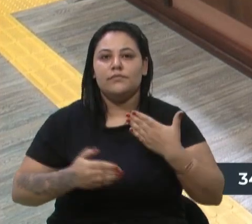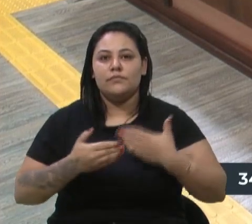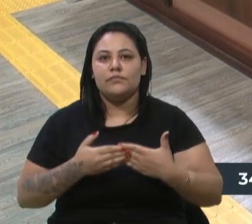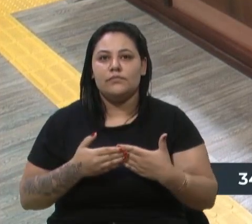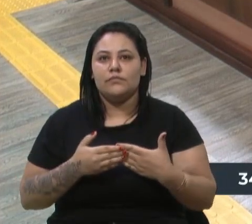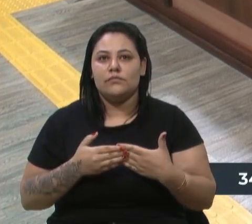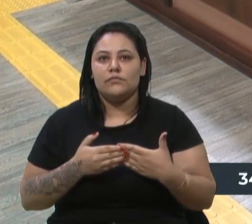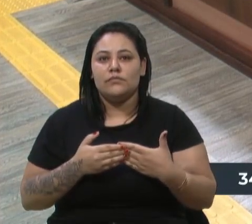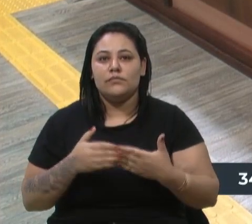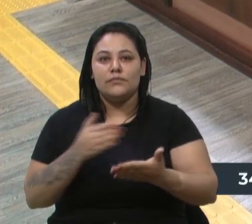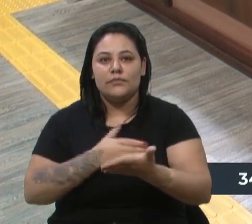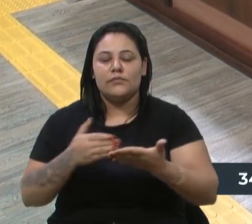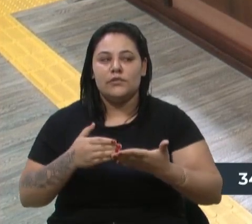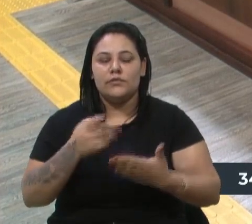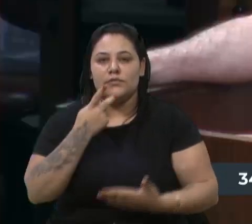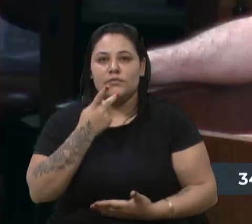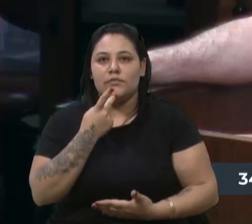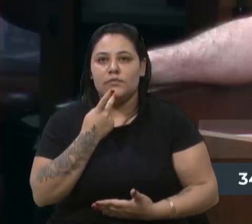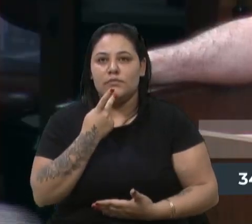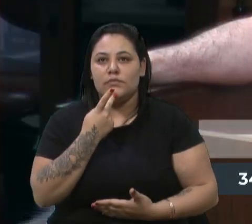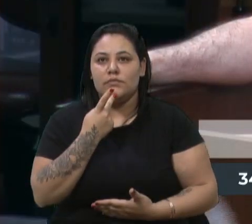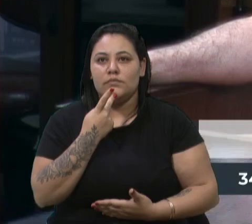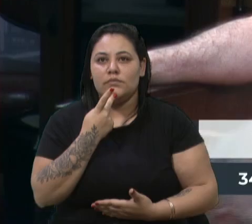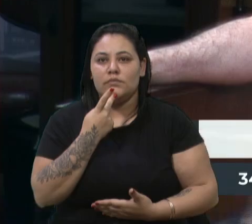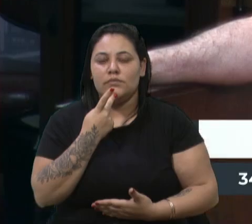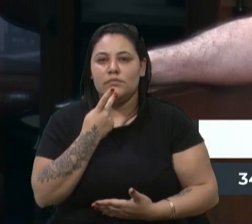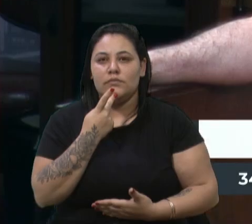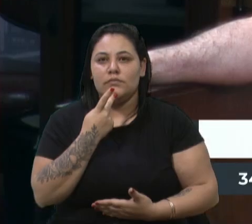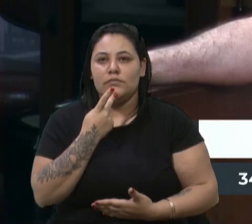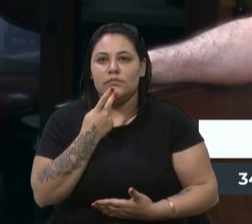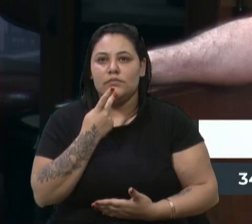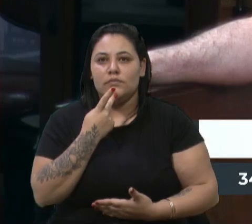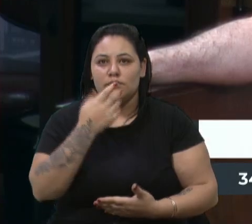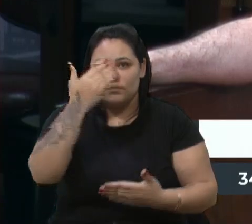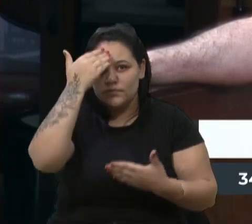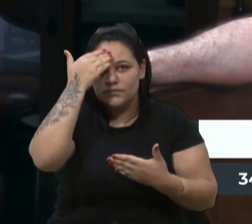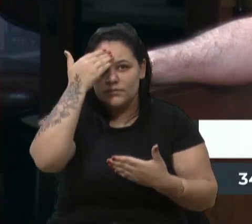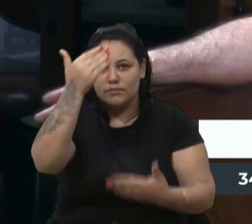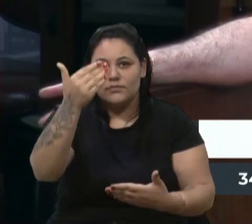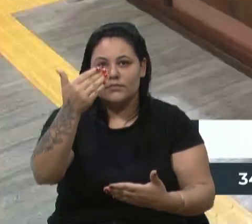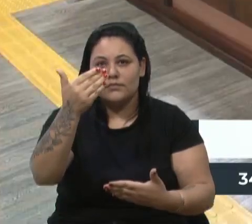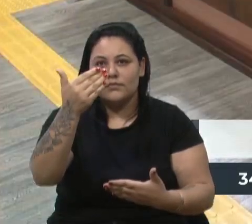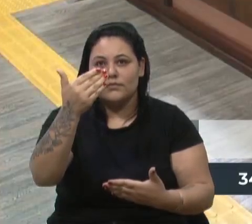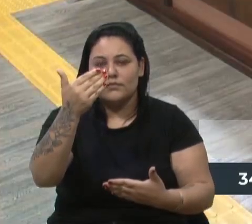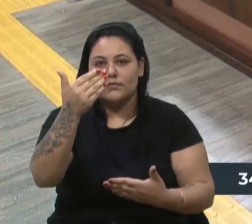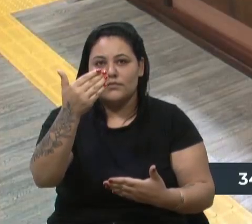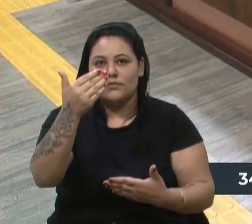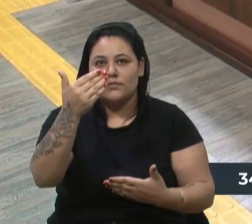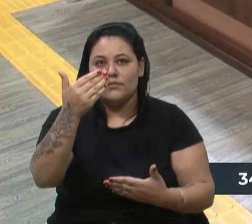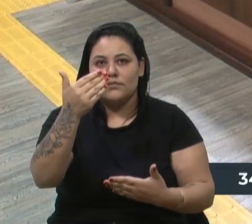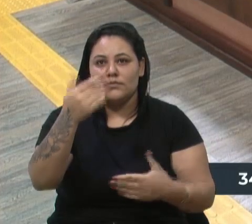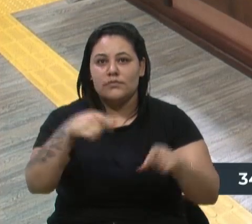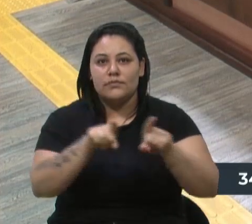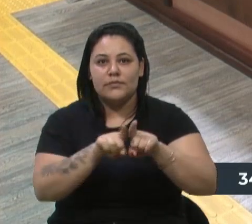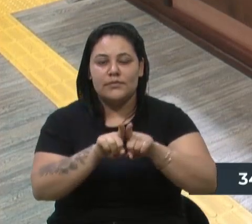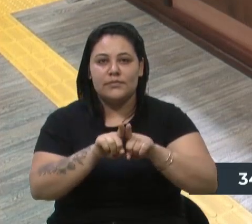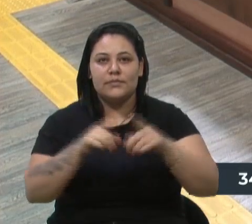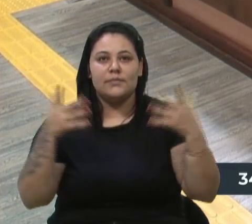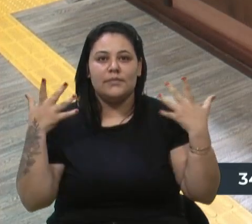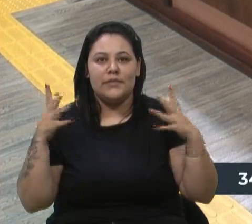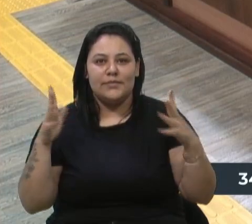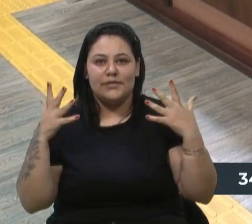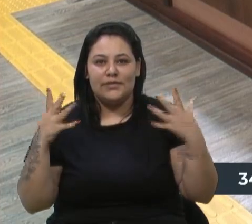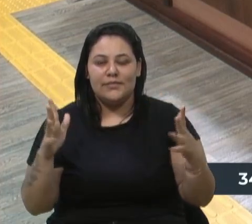para iniciar minha fala, de agradecer e parabenizar também